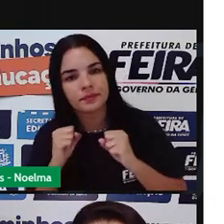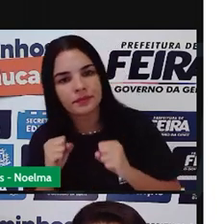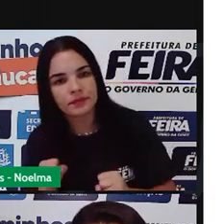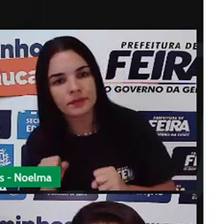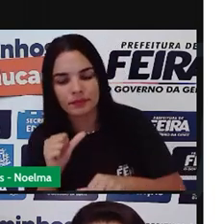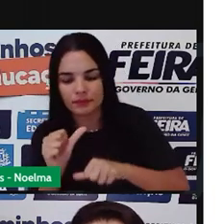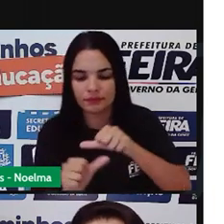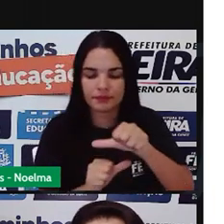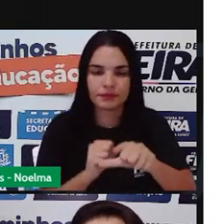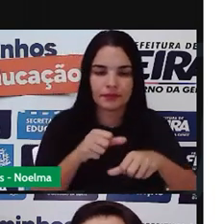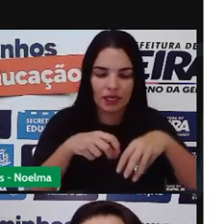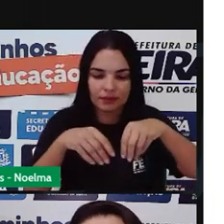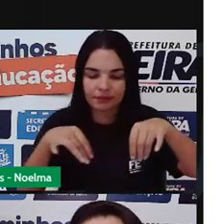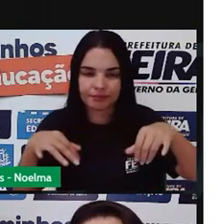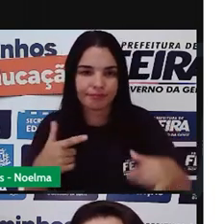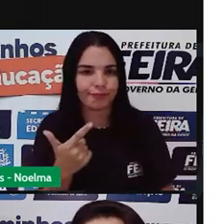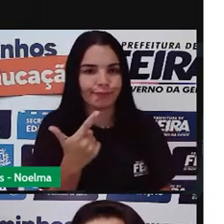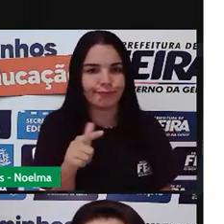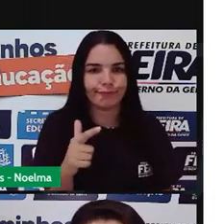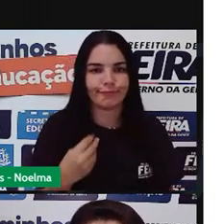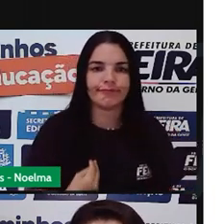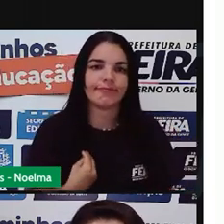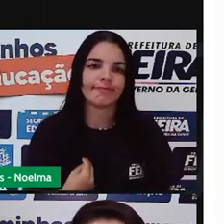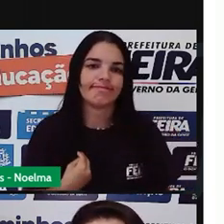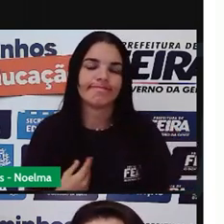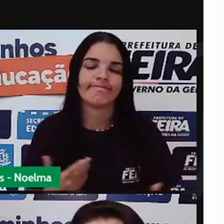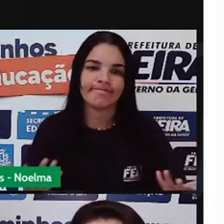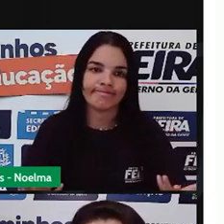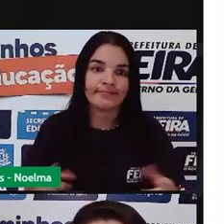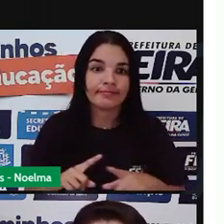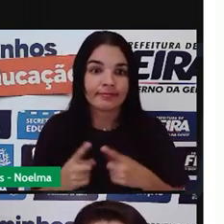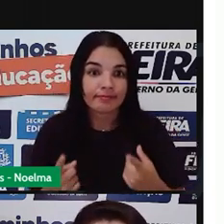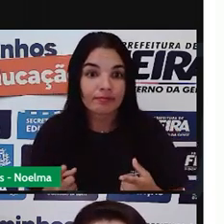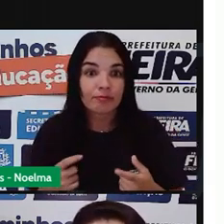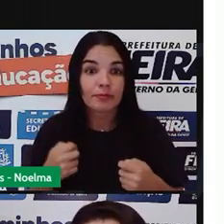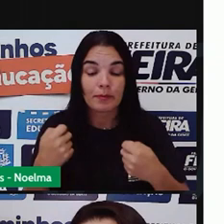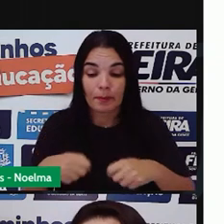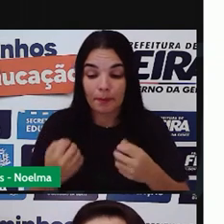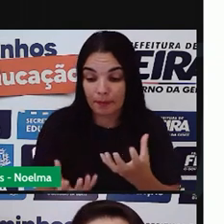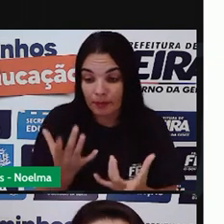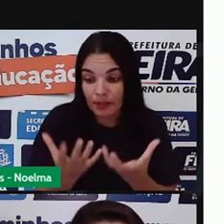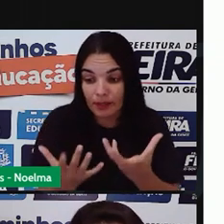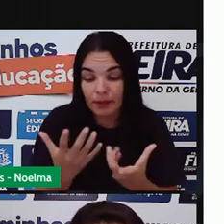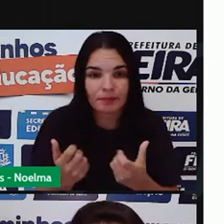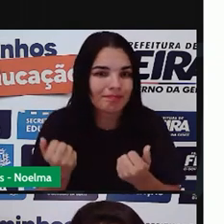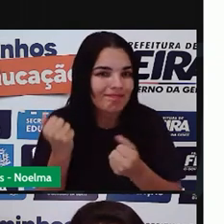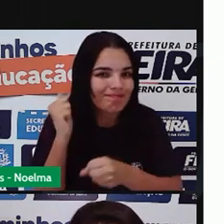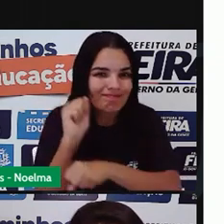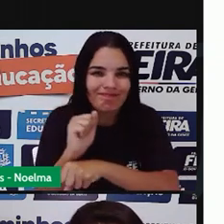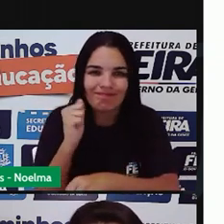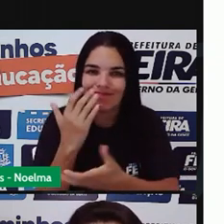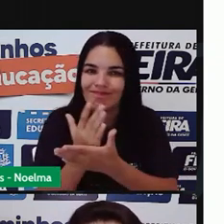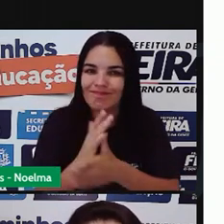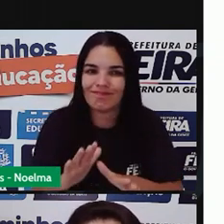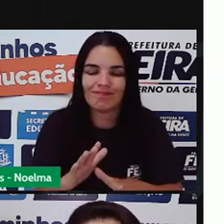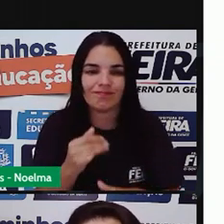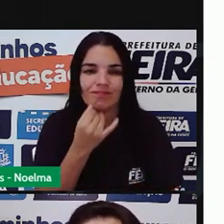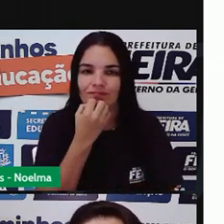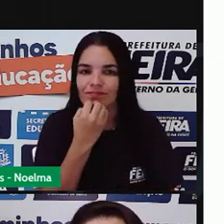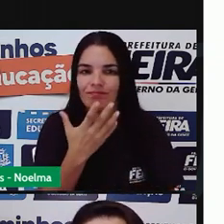aí infesto devido a esse tipo de atividade. Então atividade de queimada não é ideal certo?